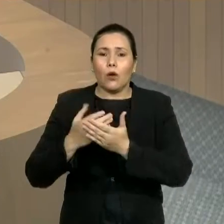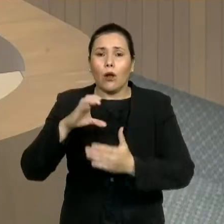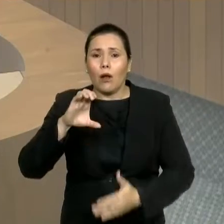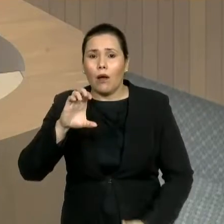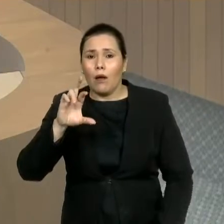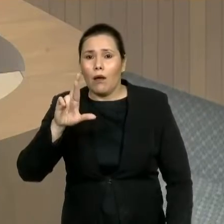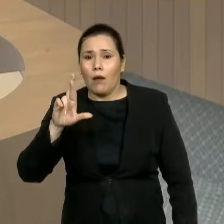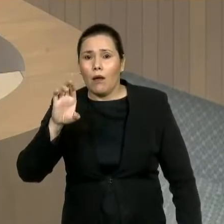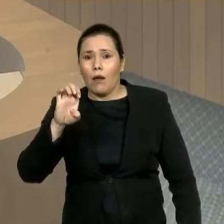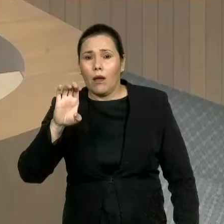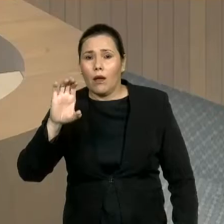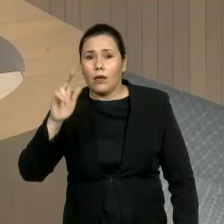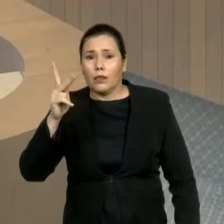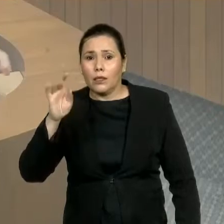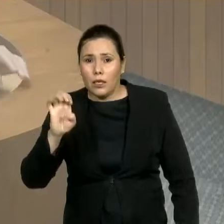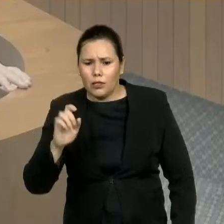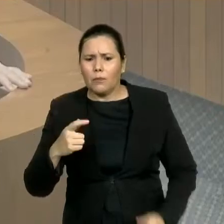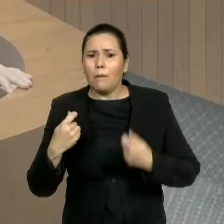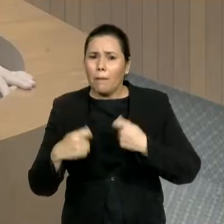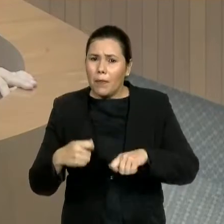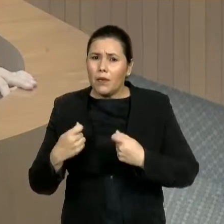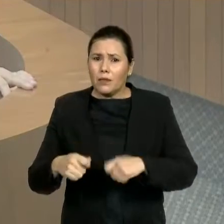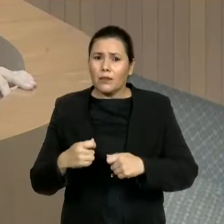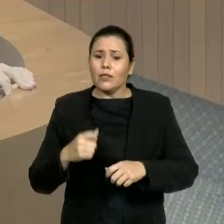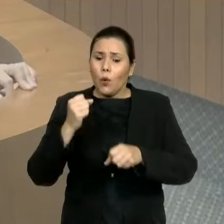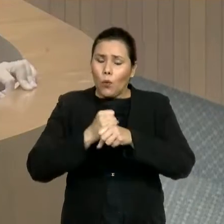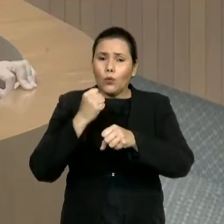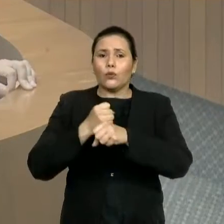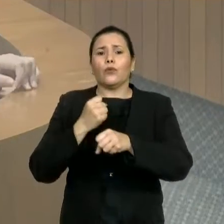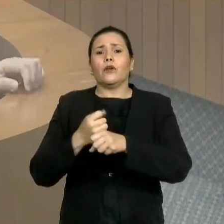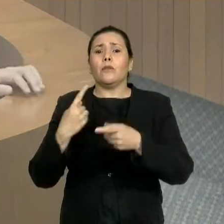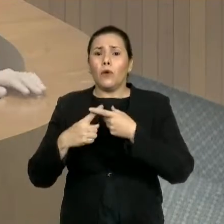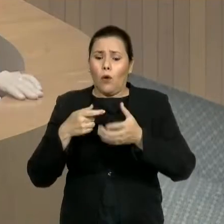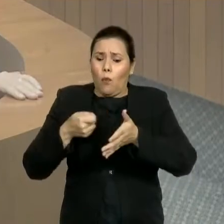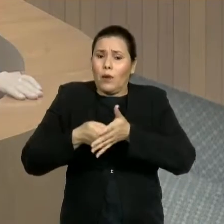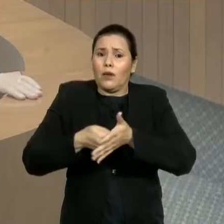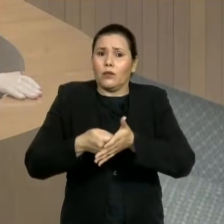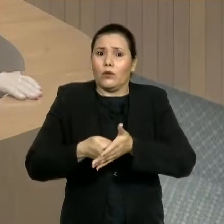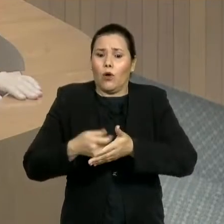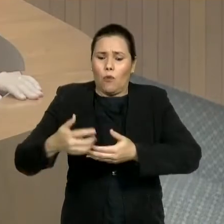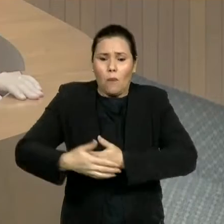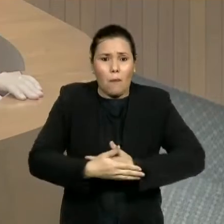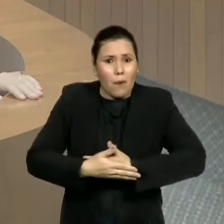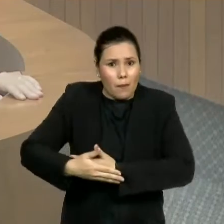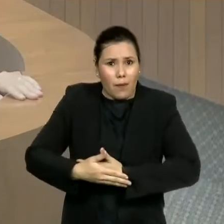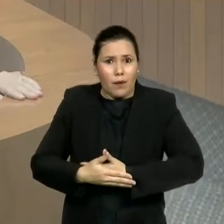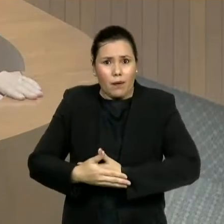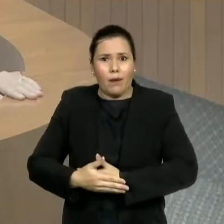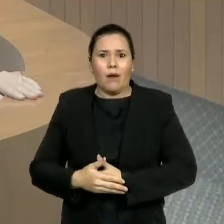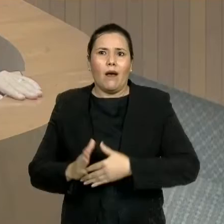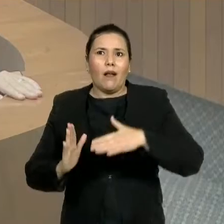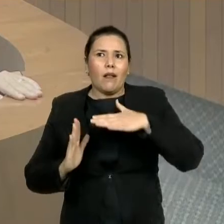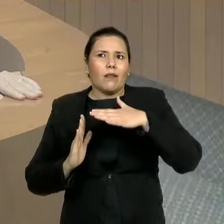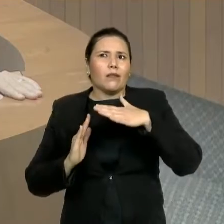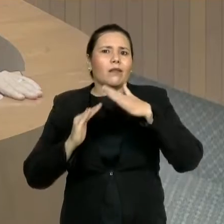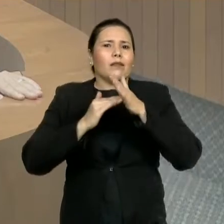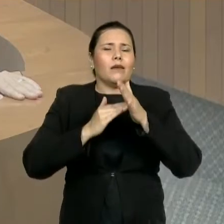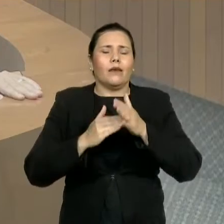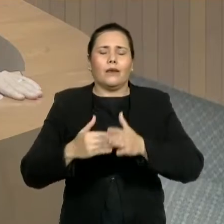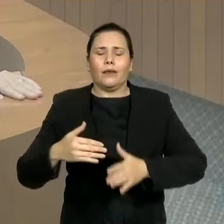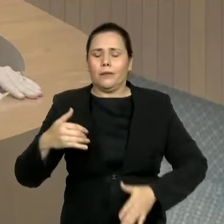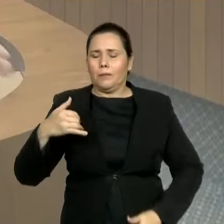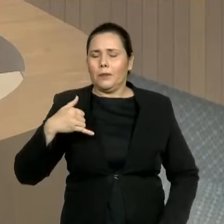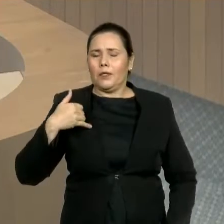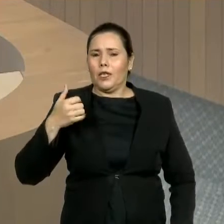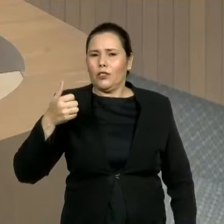a 3 anos. Portanto, agora, todos os municípios do Brasil, mais o Distrito Federal,